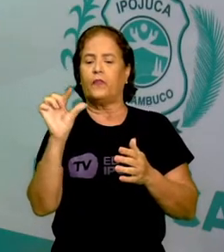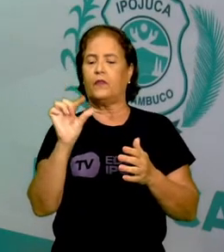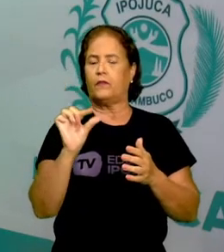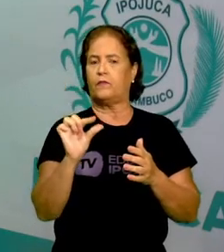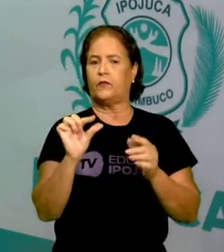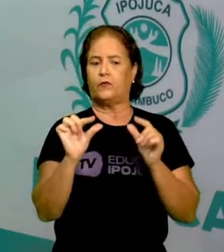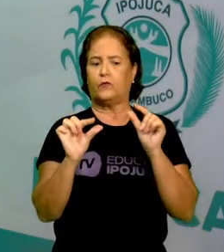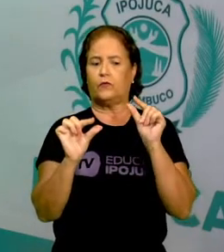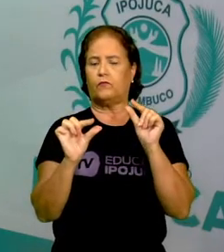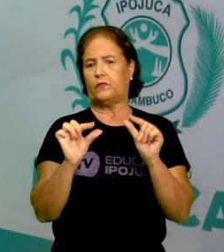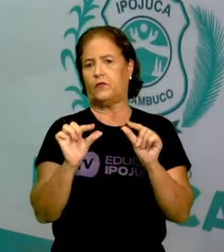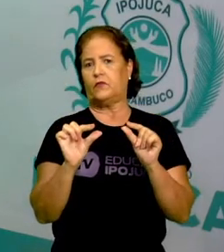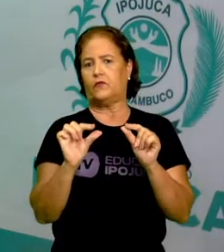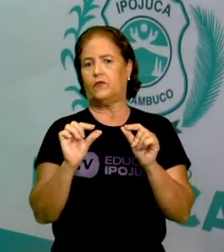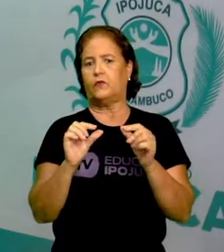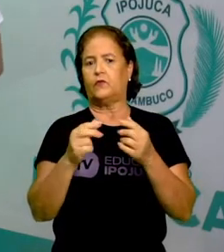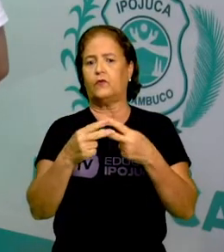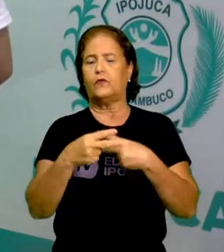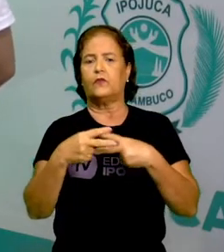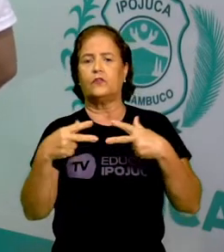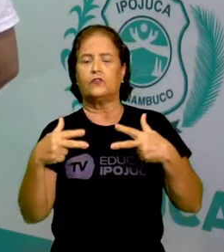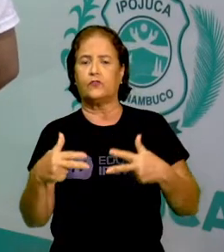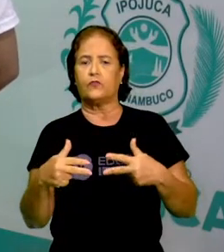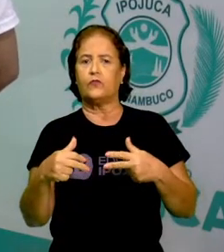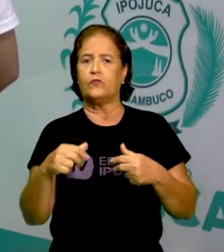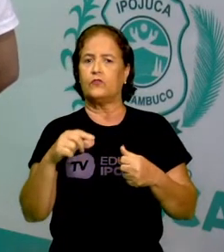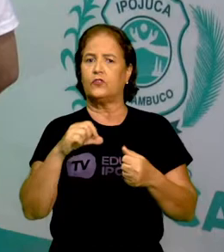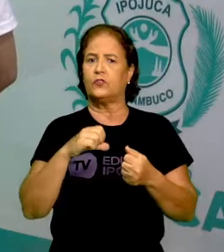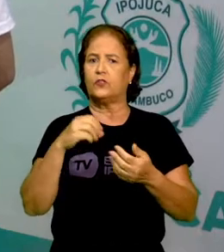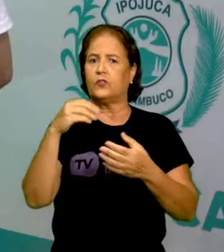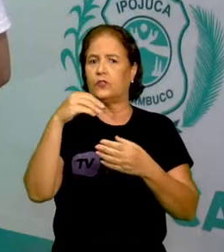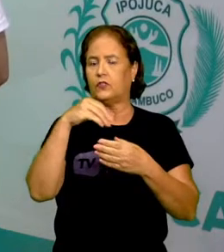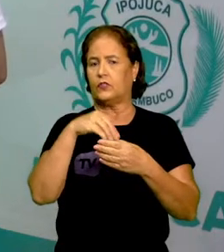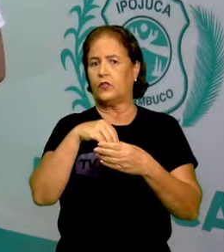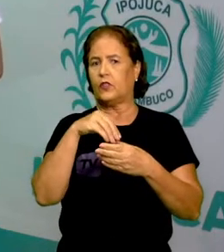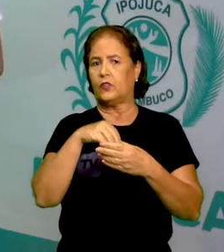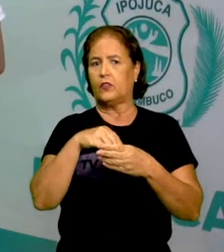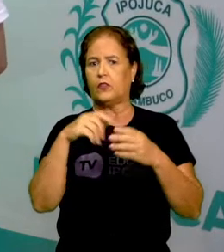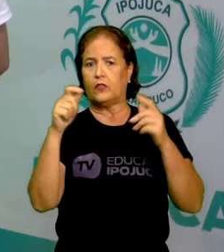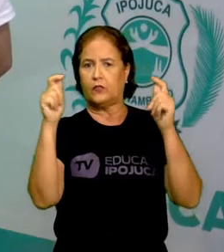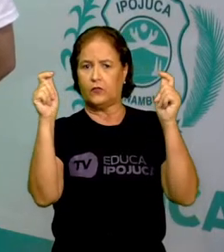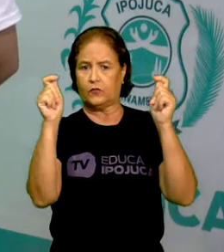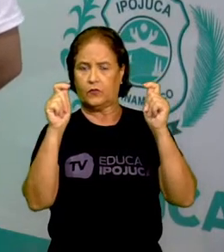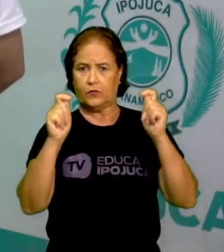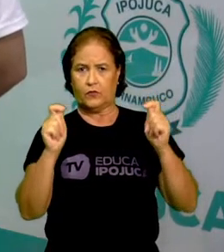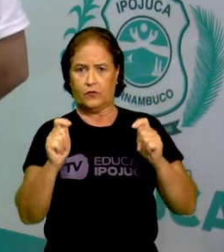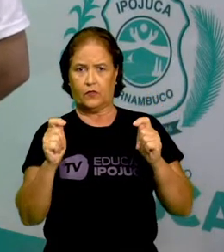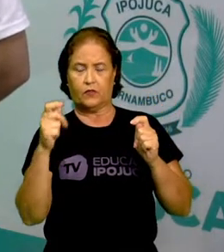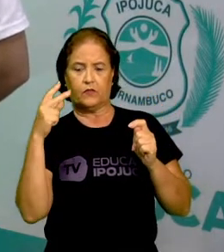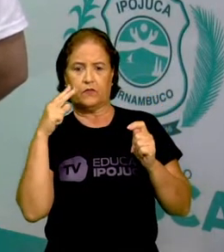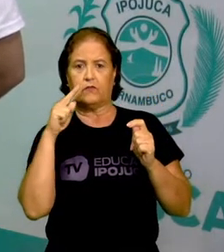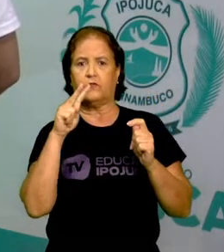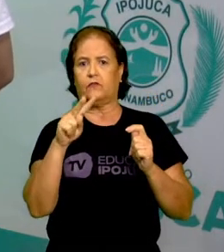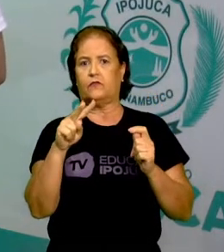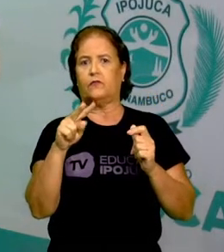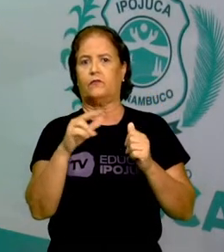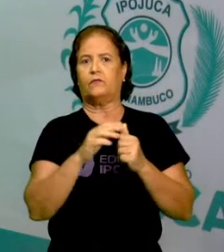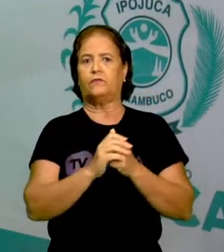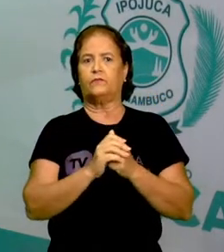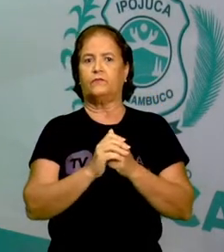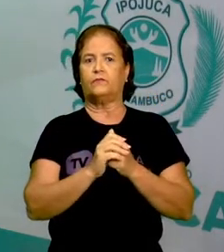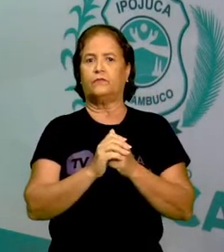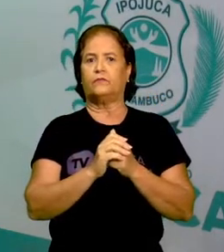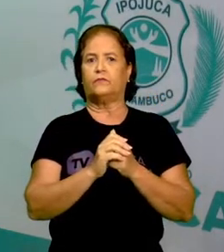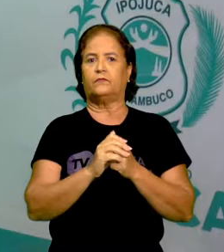dos elementos que compõem a obra de arte, a obra artística visual. Bom,